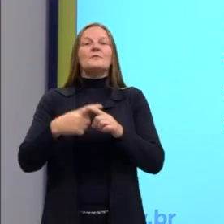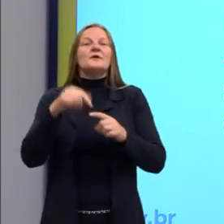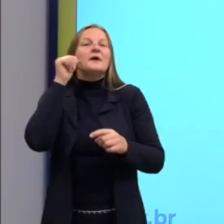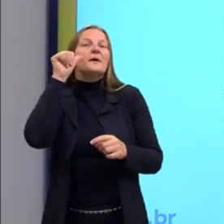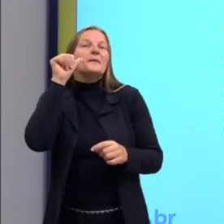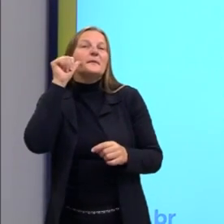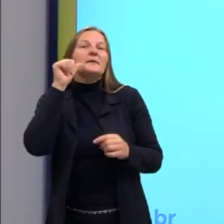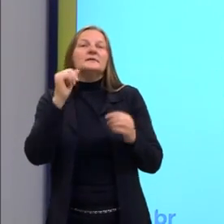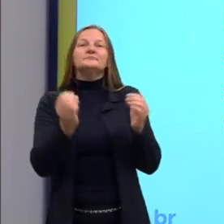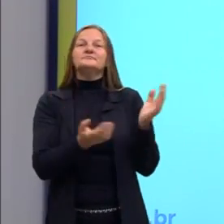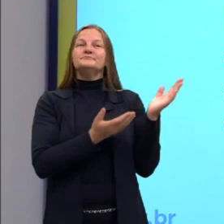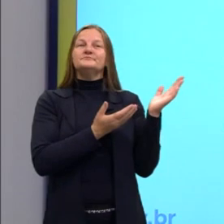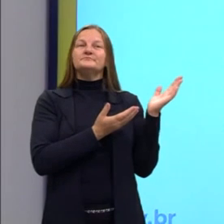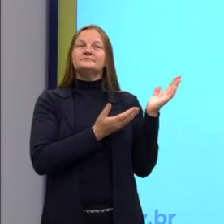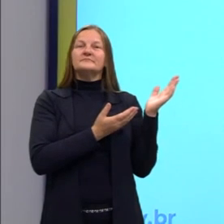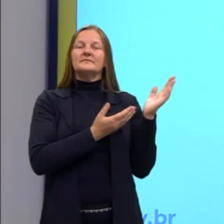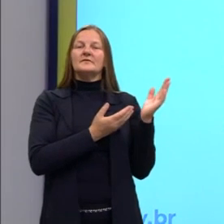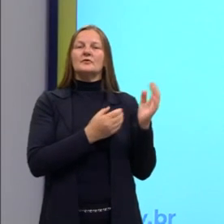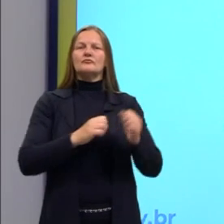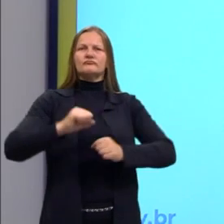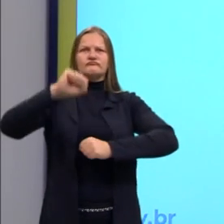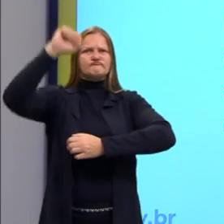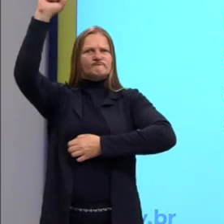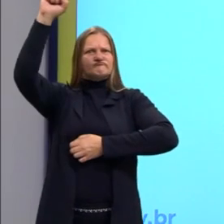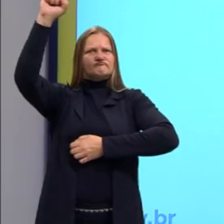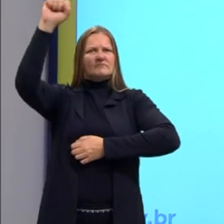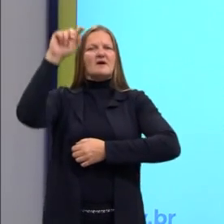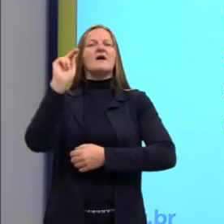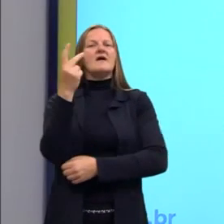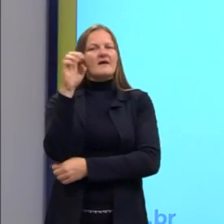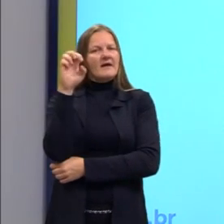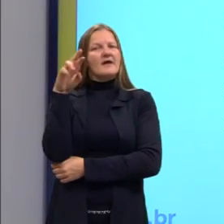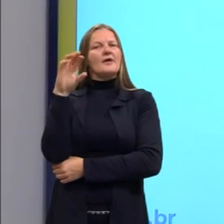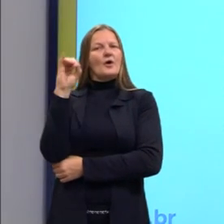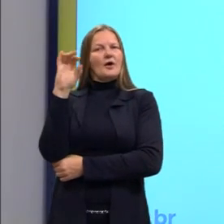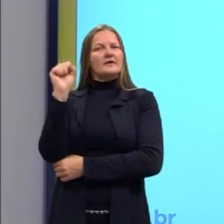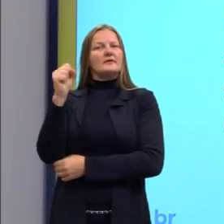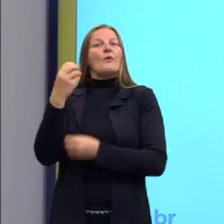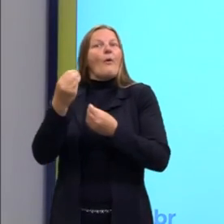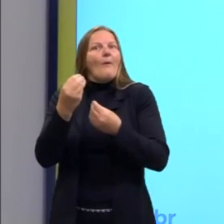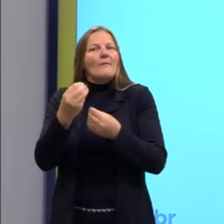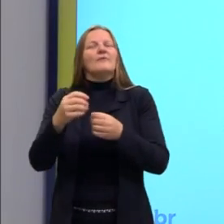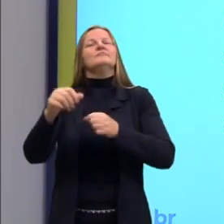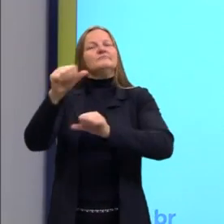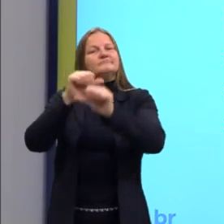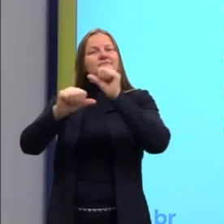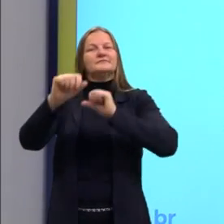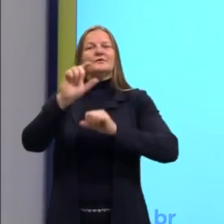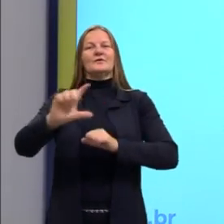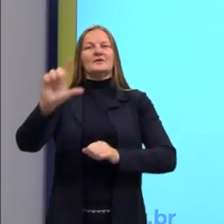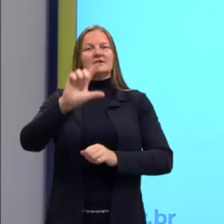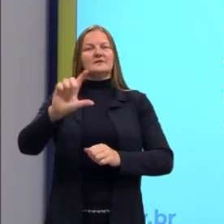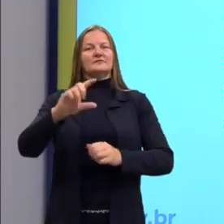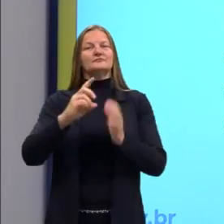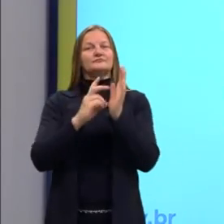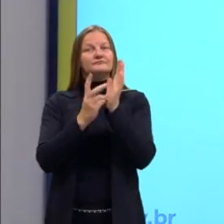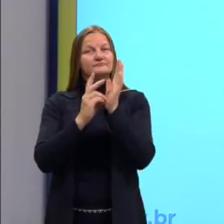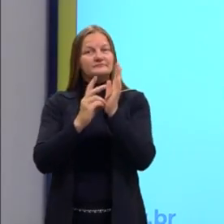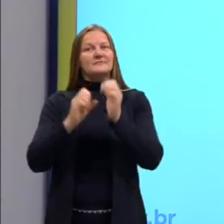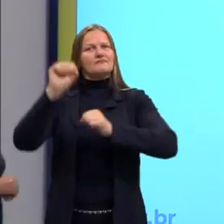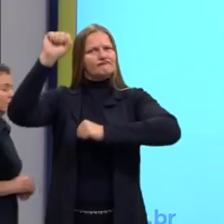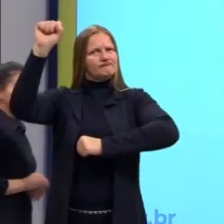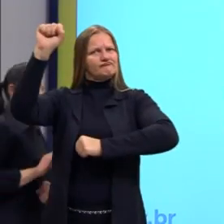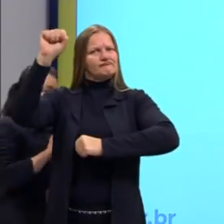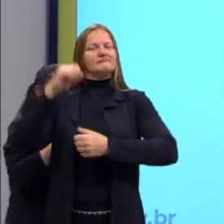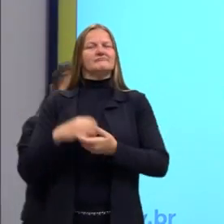indígena, como um grande herói. Como assim, professora, o índio vira herói? Pois é, olha como são as coisas. Os nativos estavam aqui